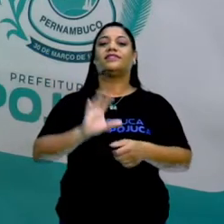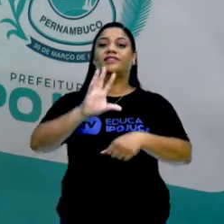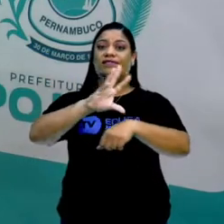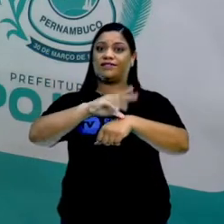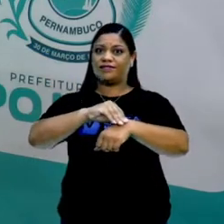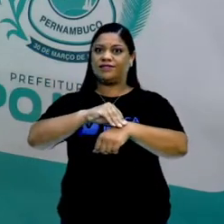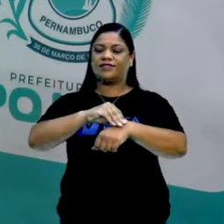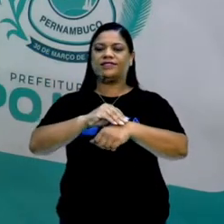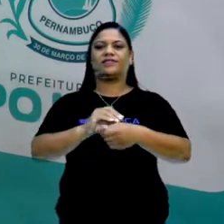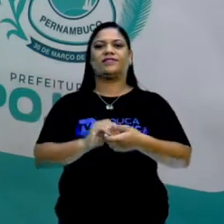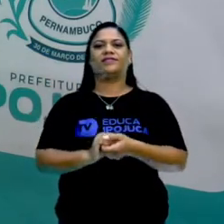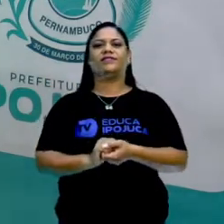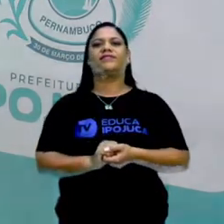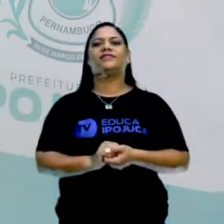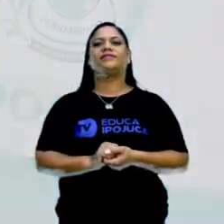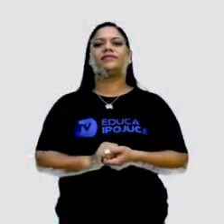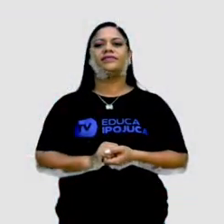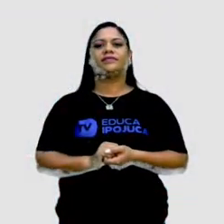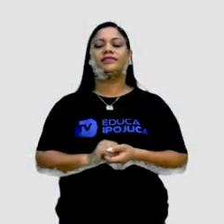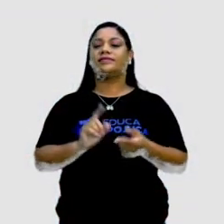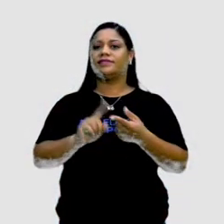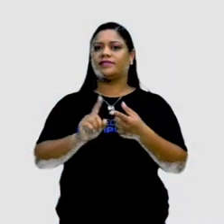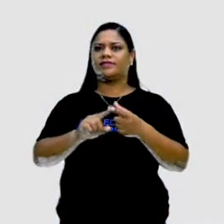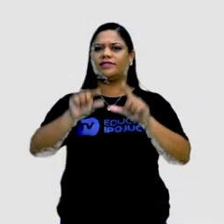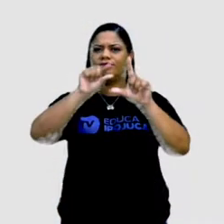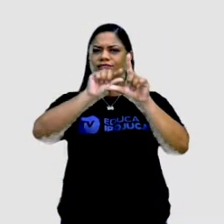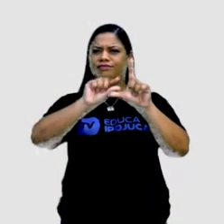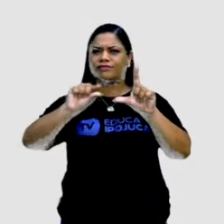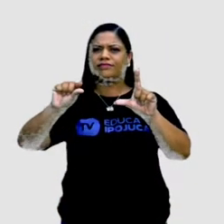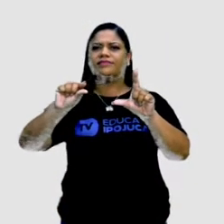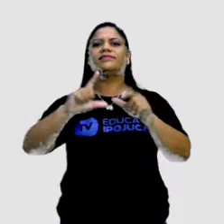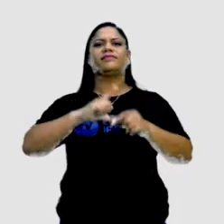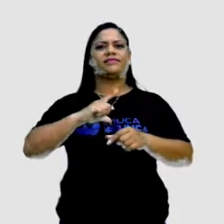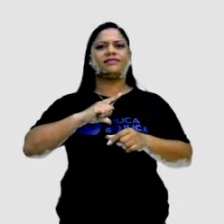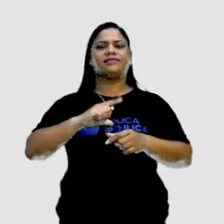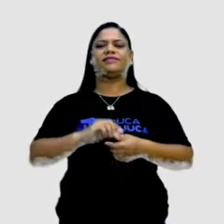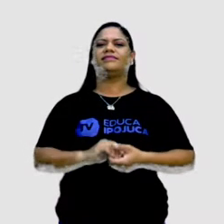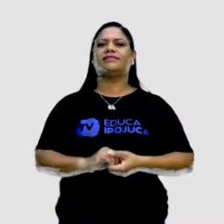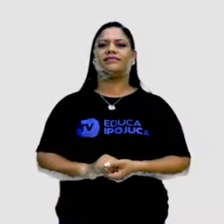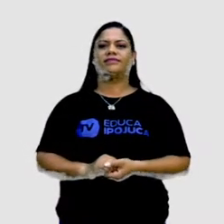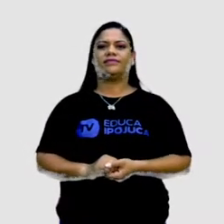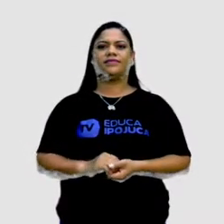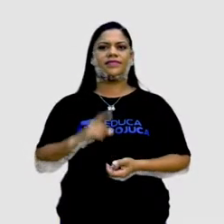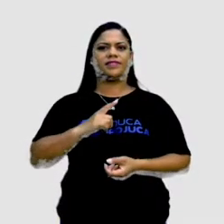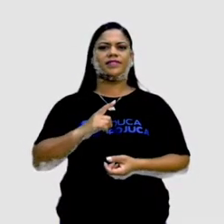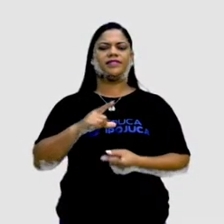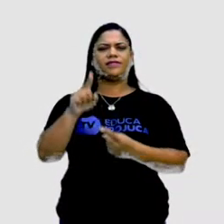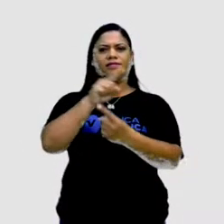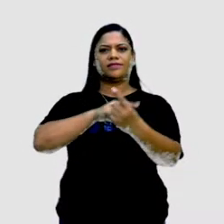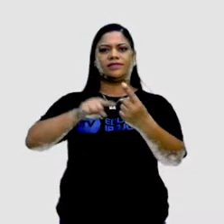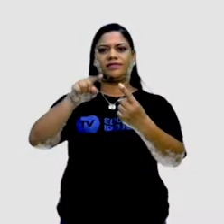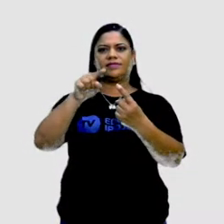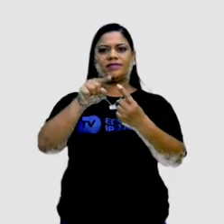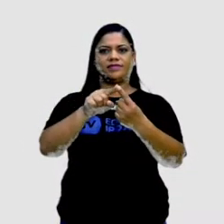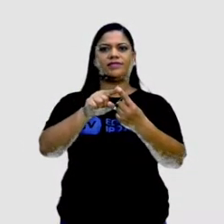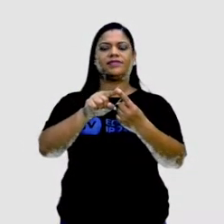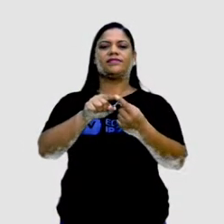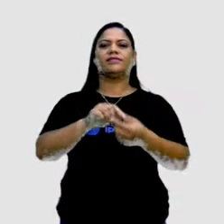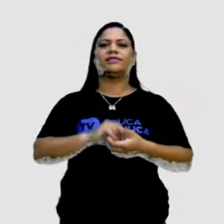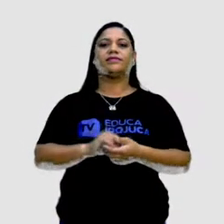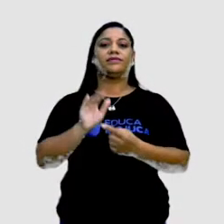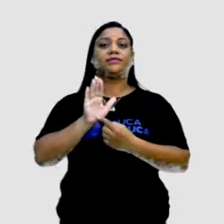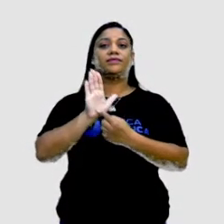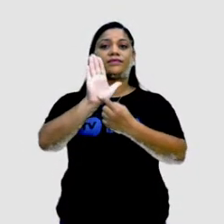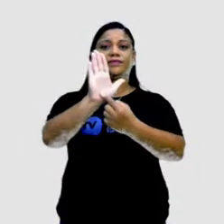reportagem é a imagem, a foto e a legenda pessoal. Olha só, tem como objetivo situar, documentar,